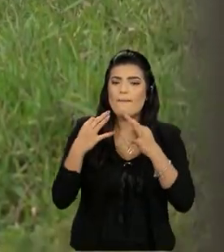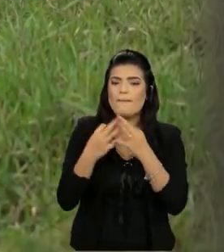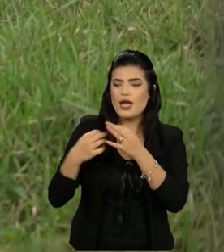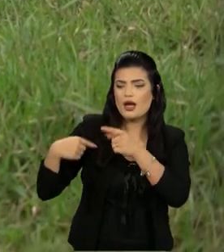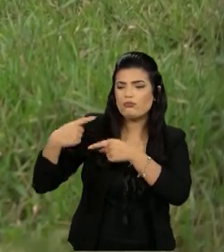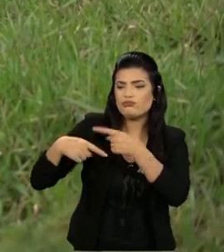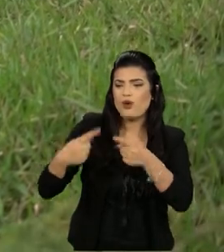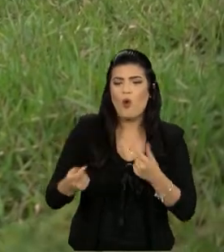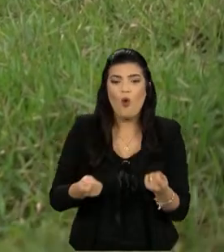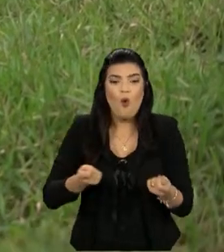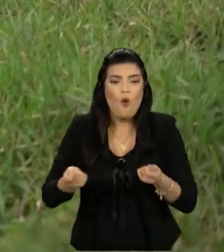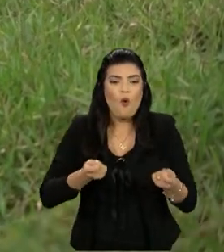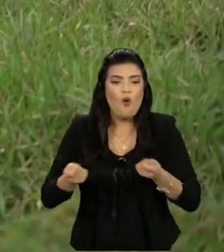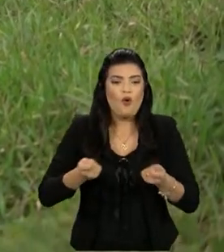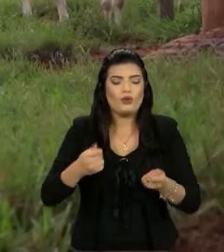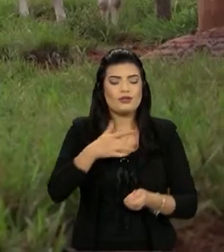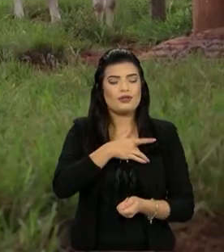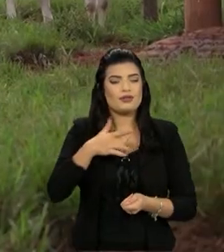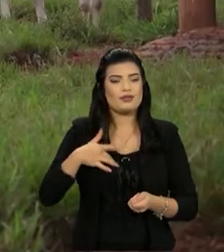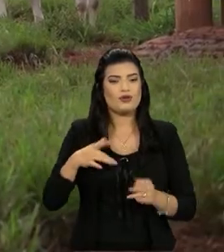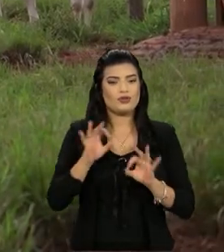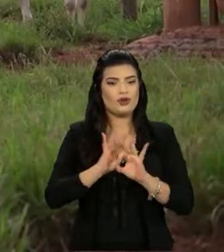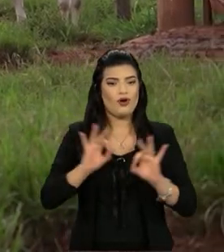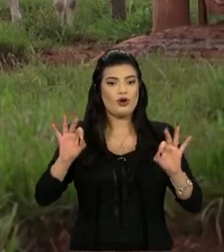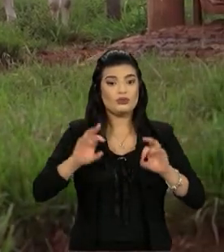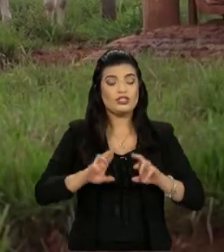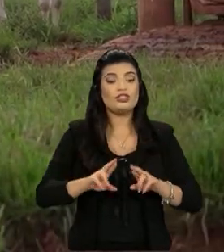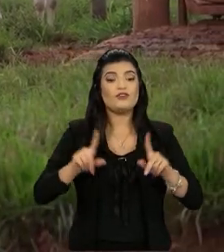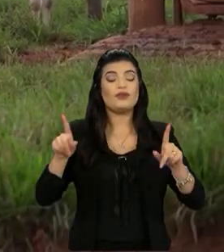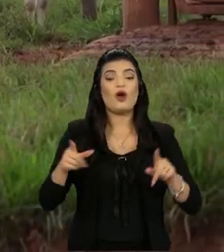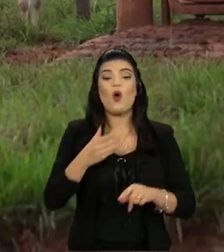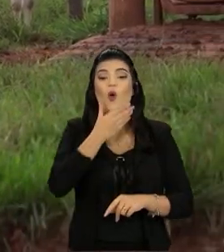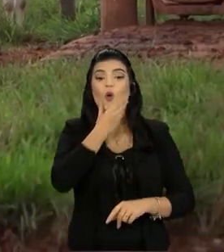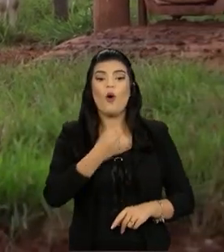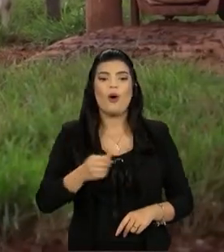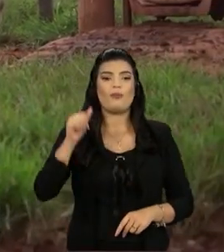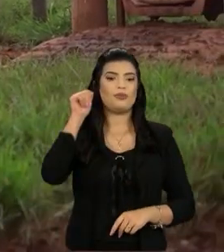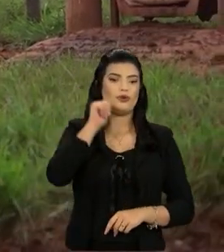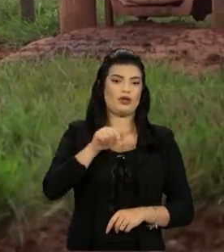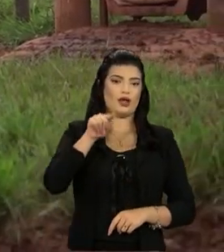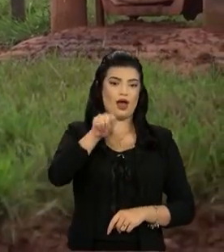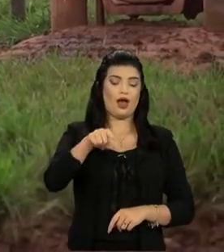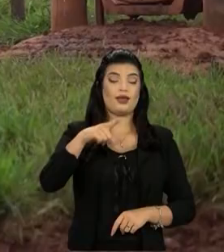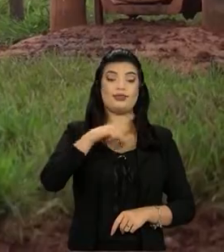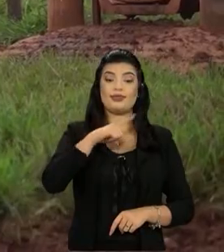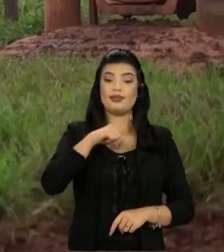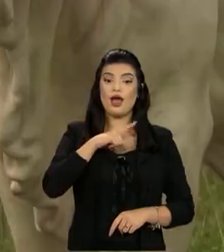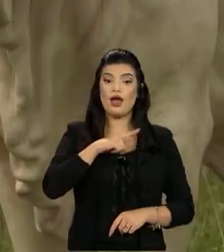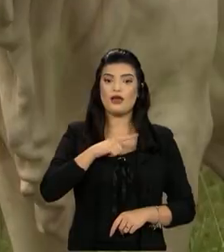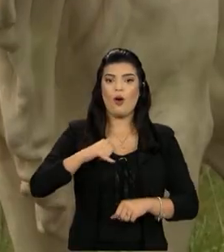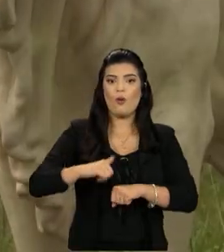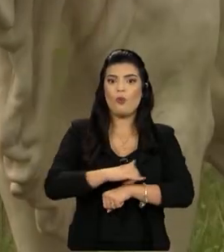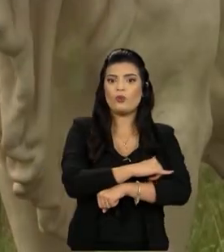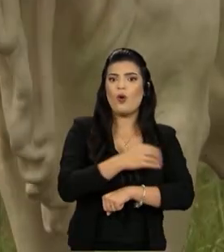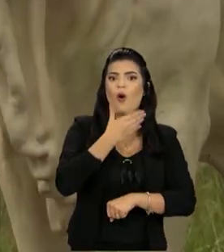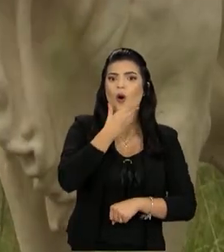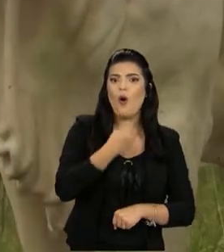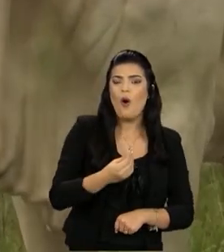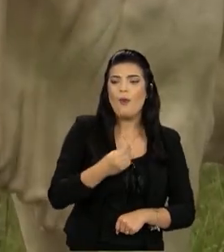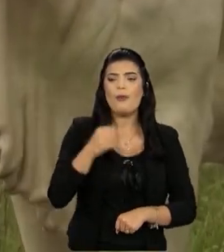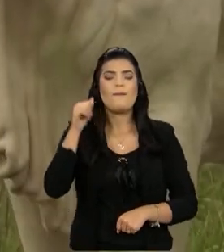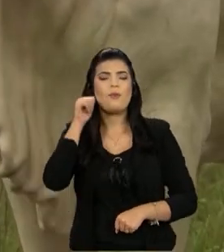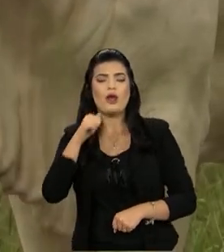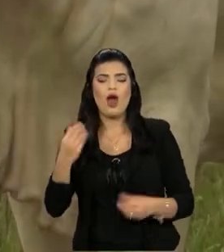controlada possível, a diferença aí do macho e da fêmea, do ganho de peso do macho da fêmea, né?